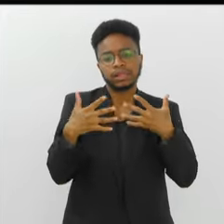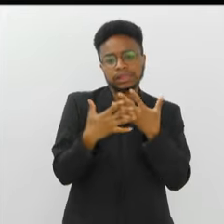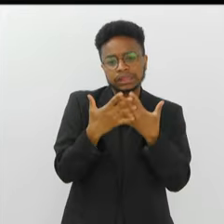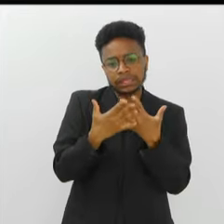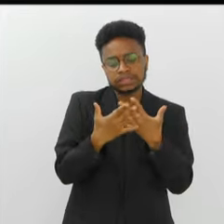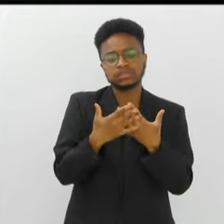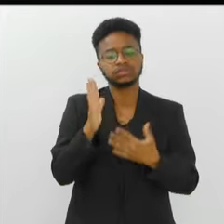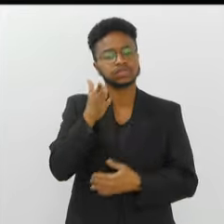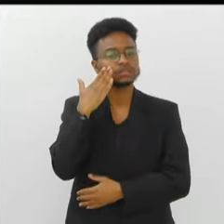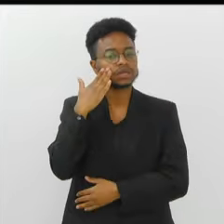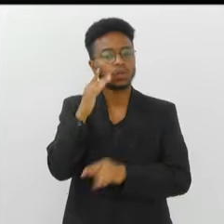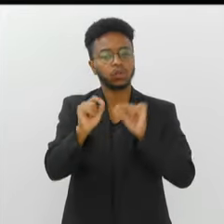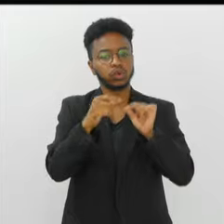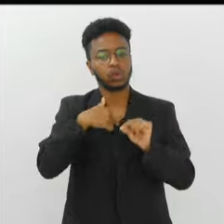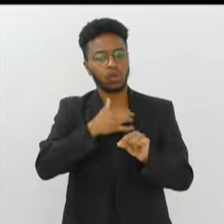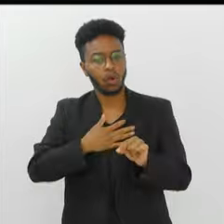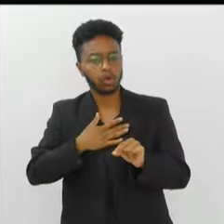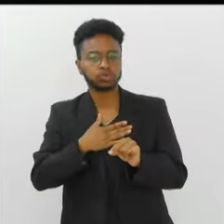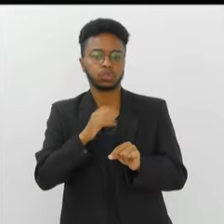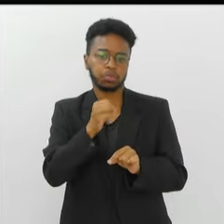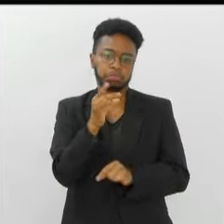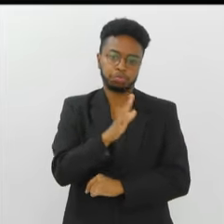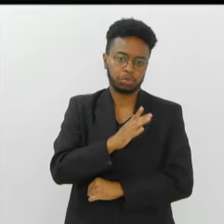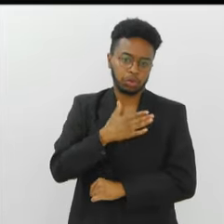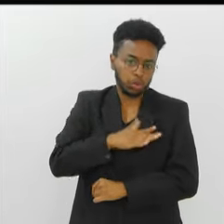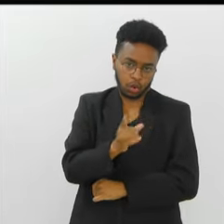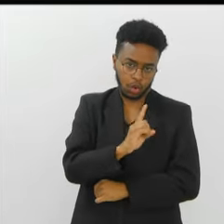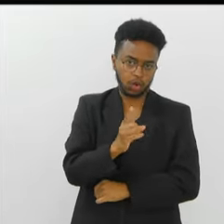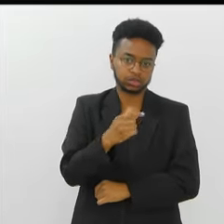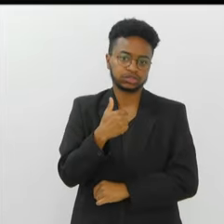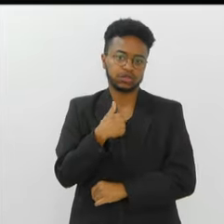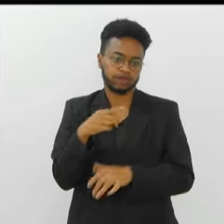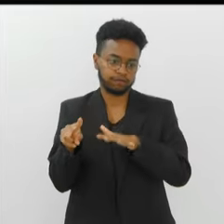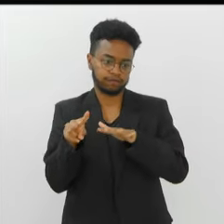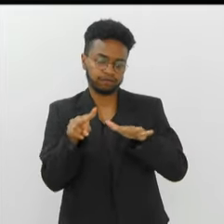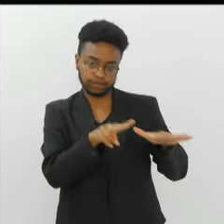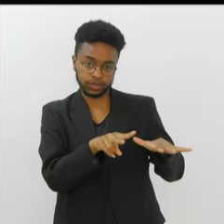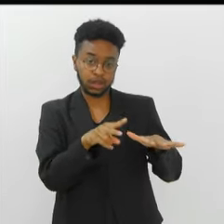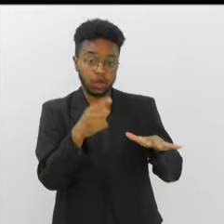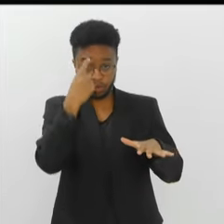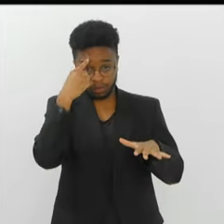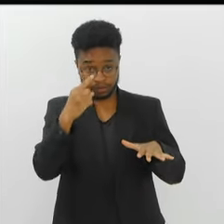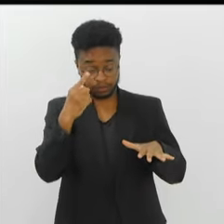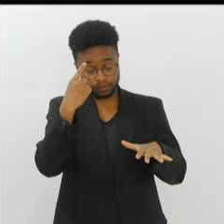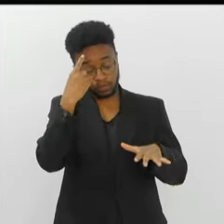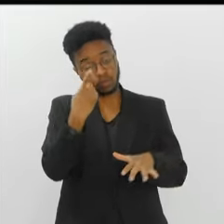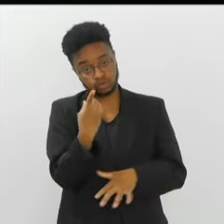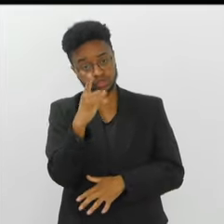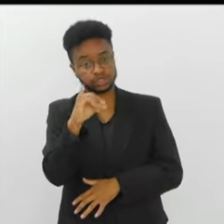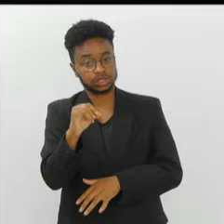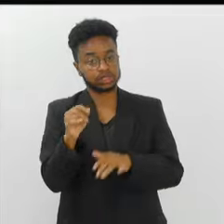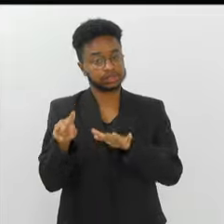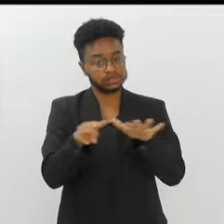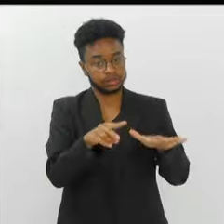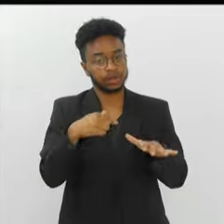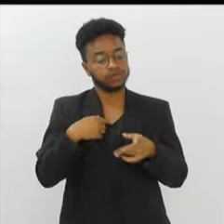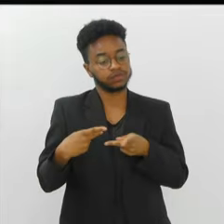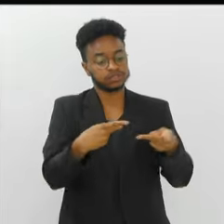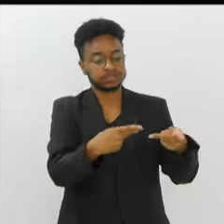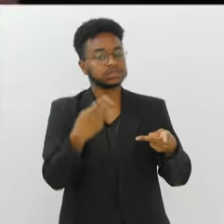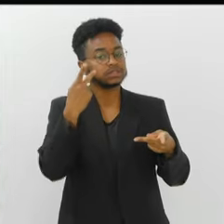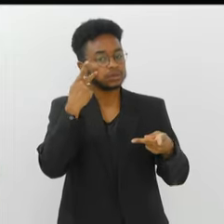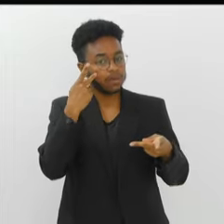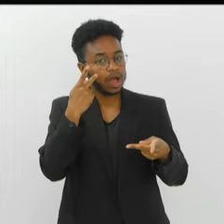do... Já sabe o que eu gosto, o que eu não gosto. Vou uma vez por semana a São Paulo para acompanhar o processo.